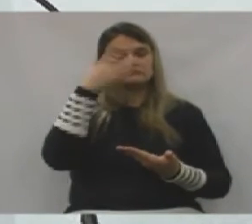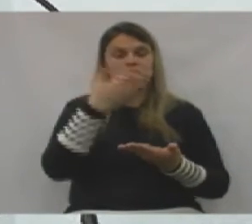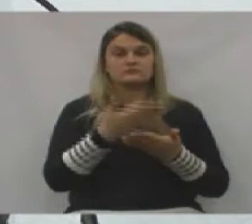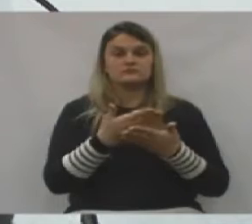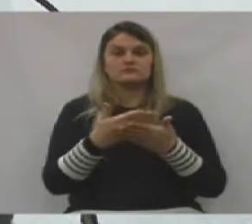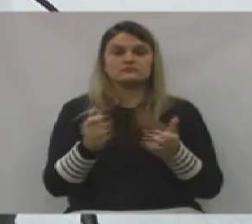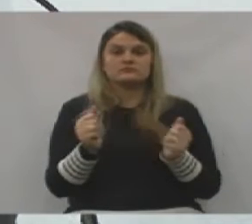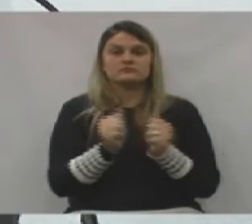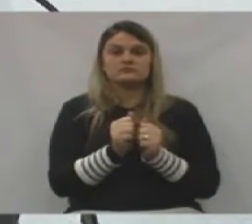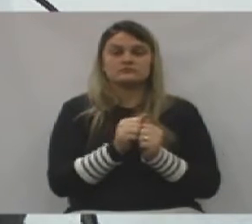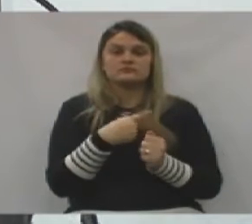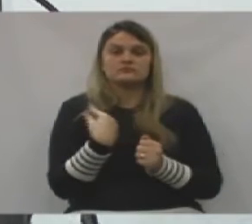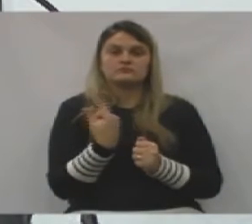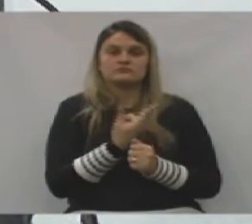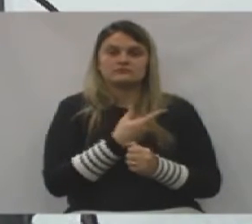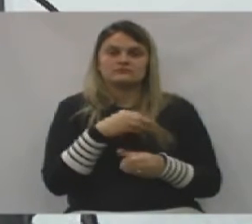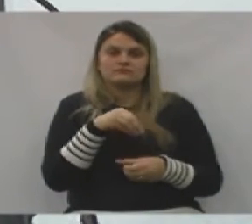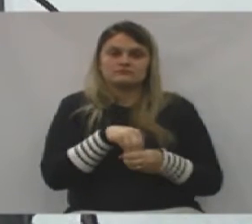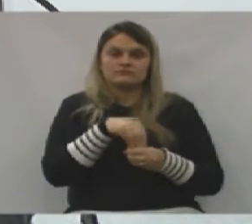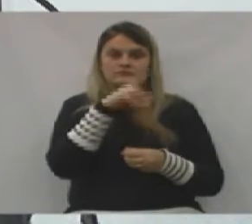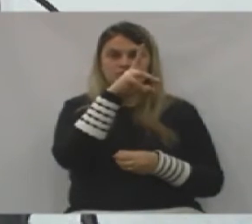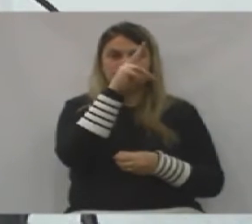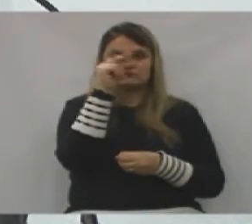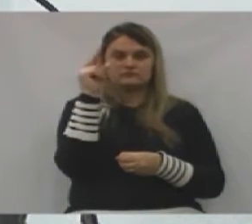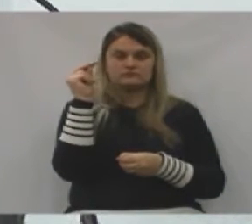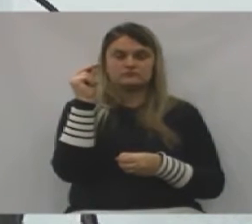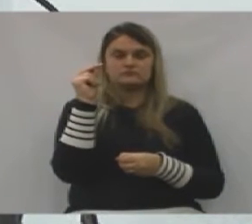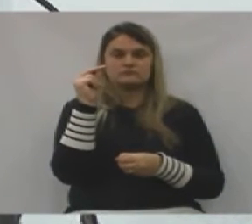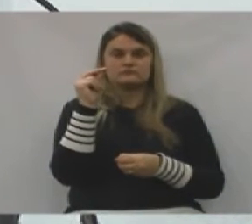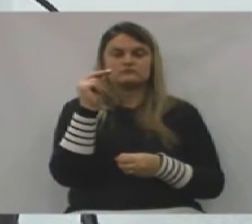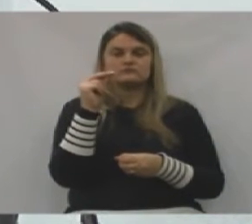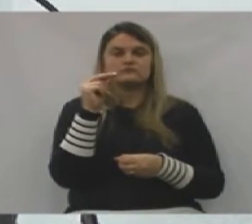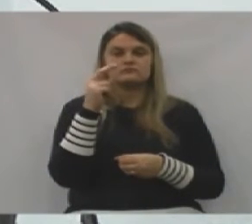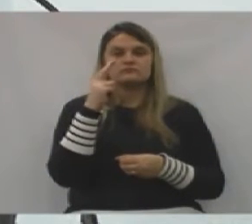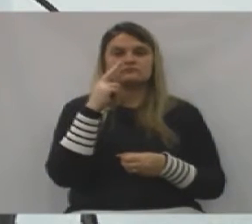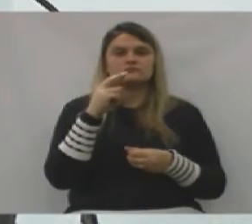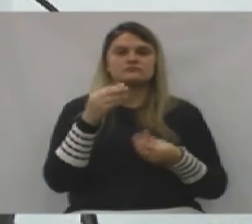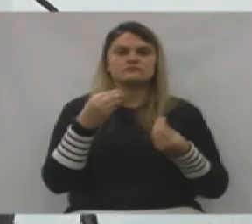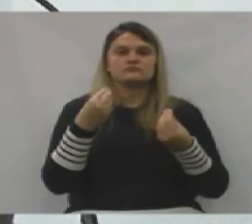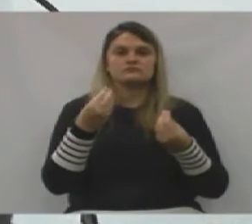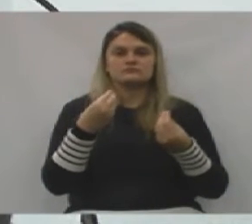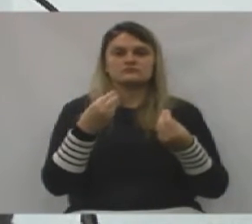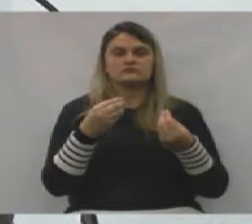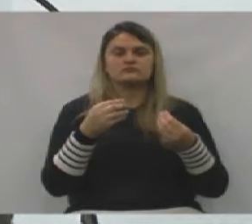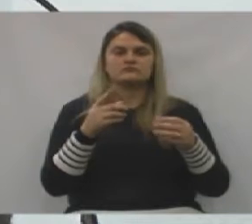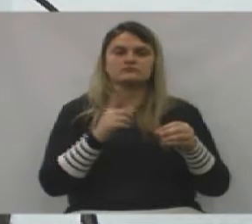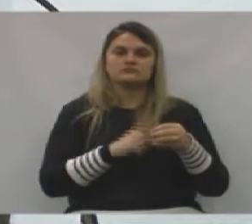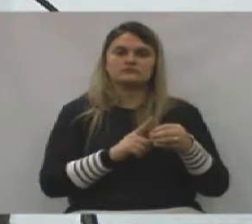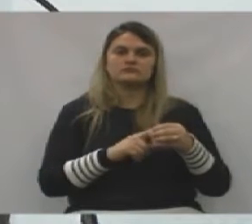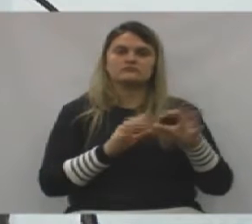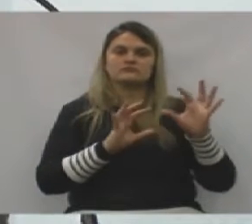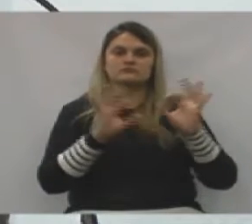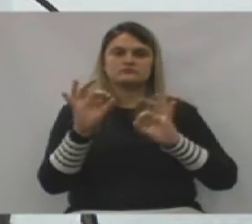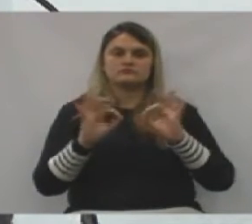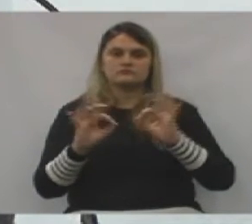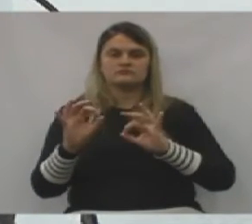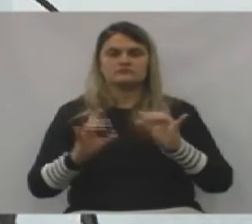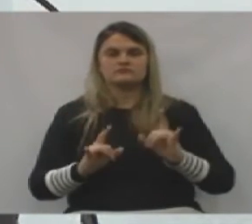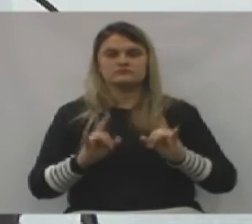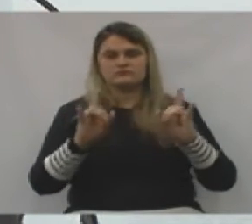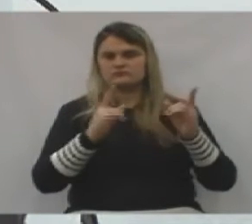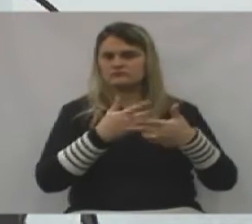estudando junto conosco, internamente na Prefeitura, a parte de urbanismo, de arquitetura,